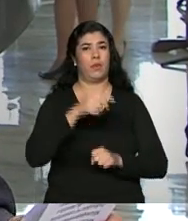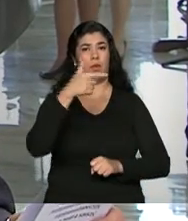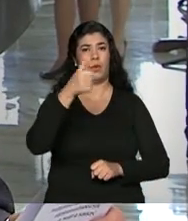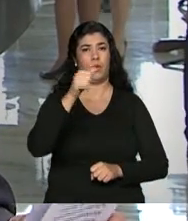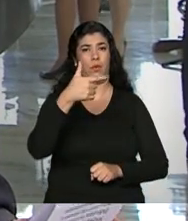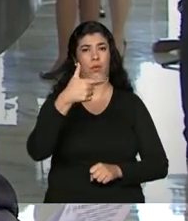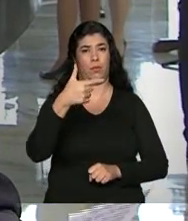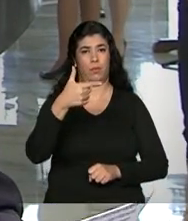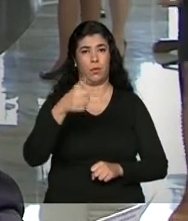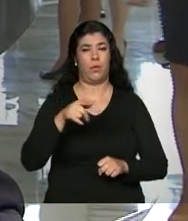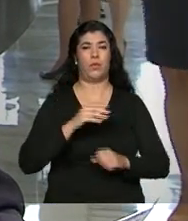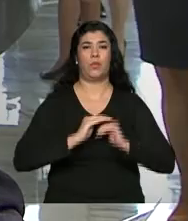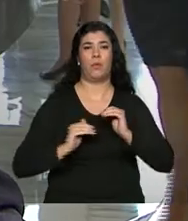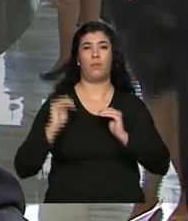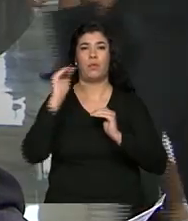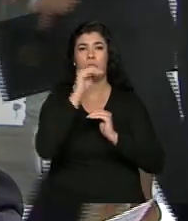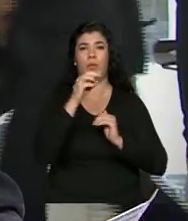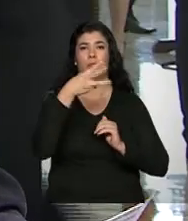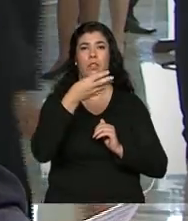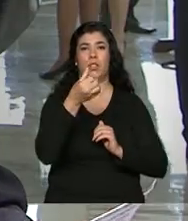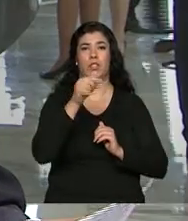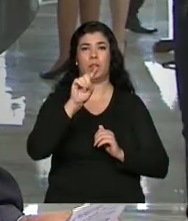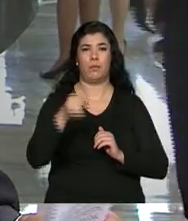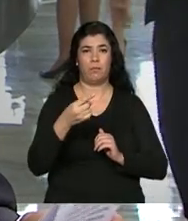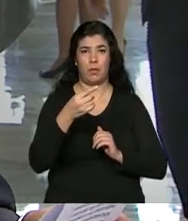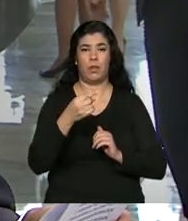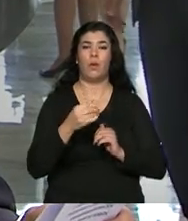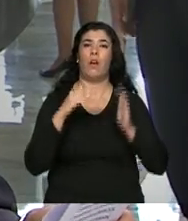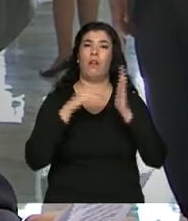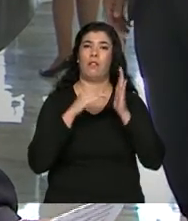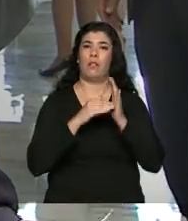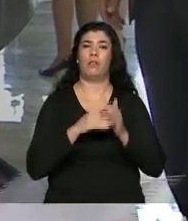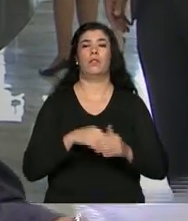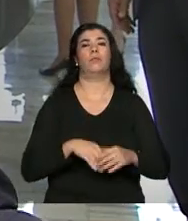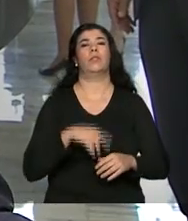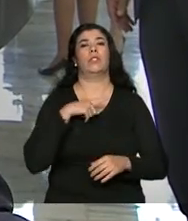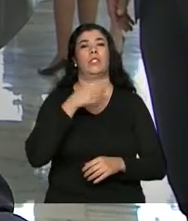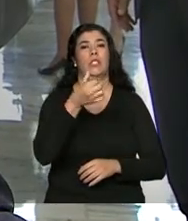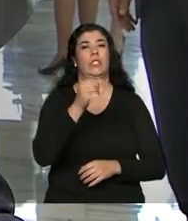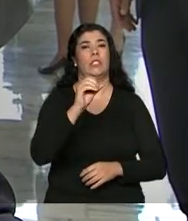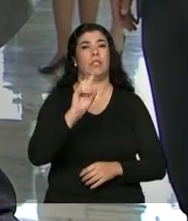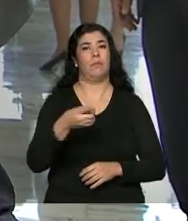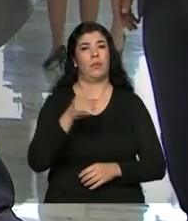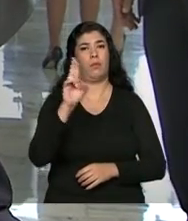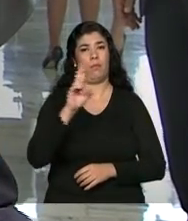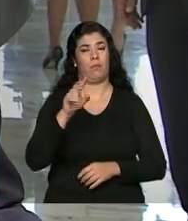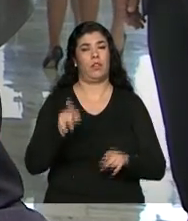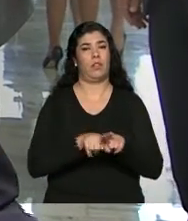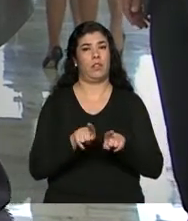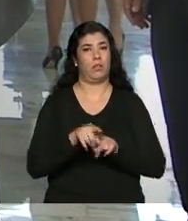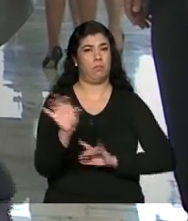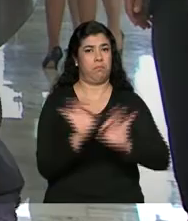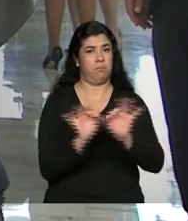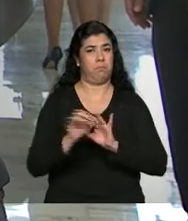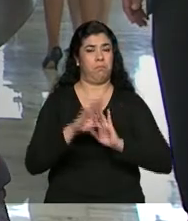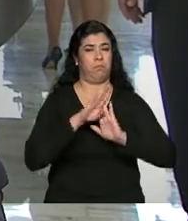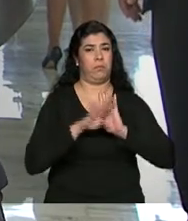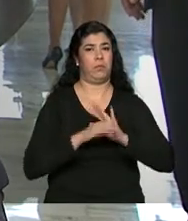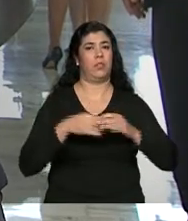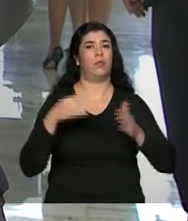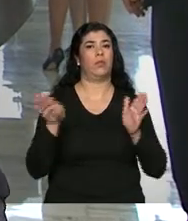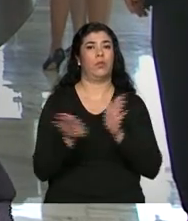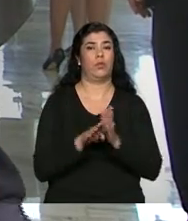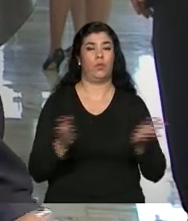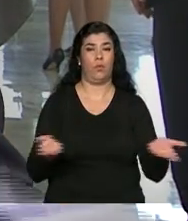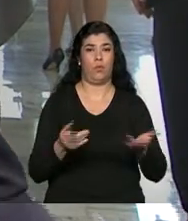máximo anual de R$ 36 mil para os R$ 60 mil, que é hoje, o modelo tomou corpo e aí chegou aos 5 milhões de microempreendedores,